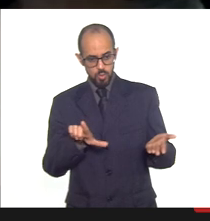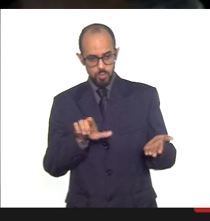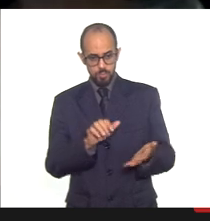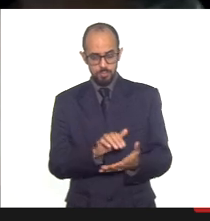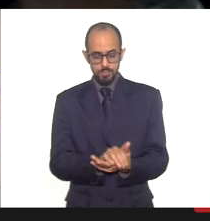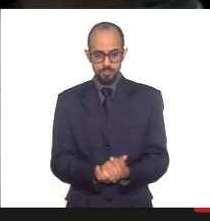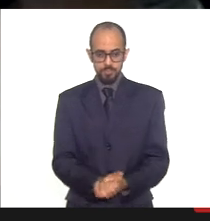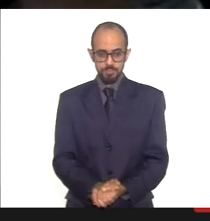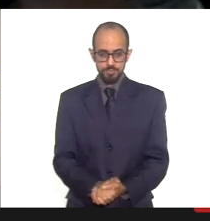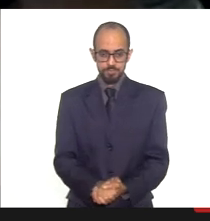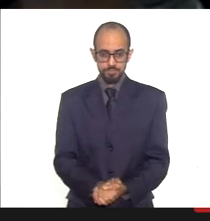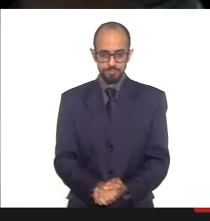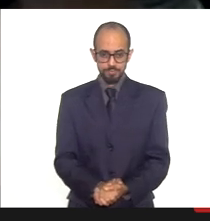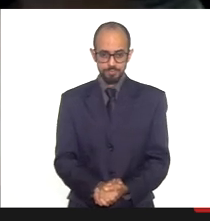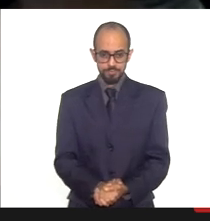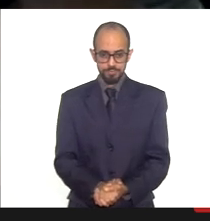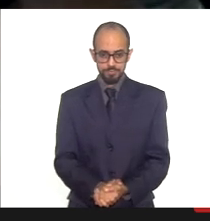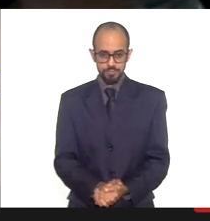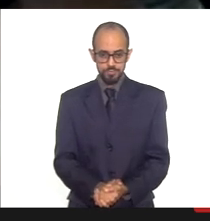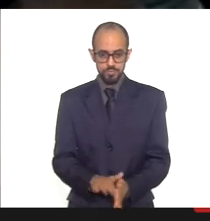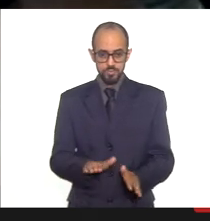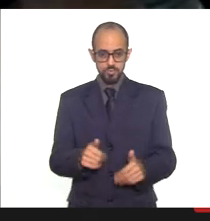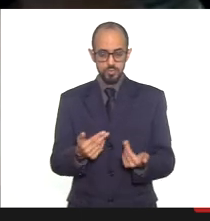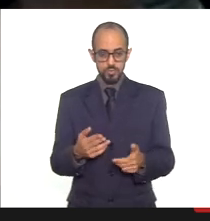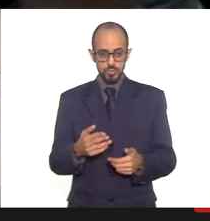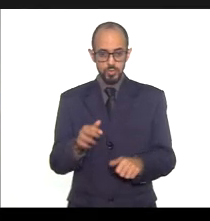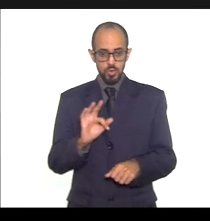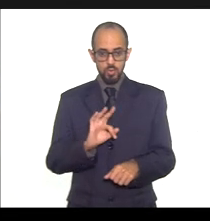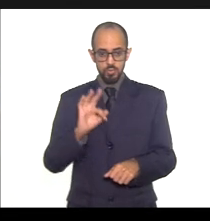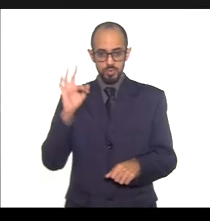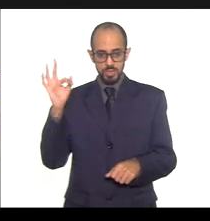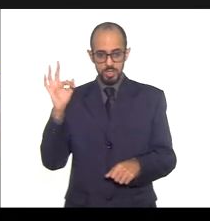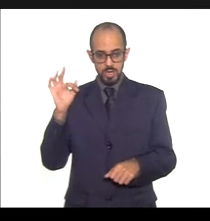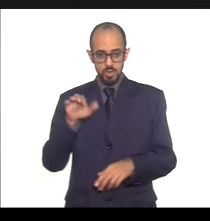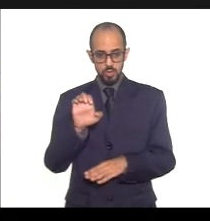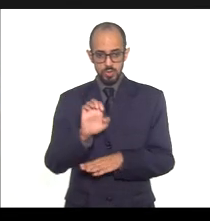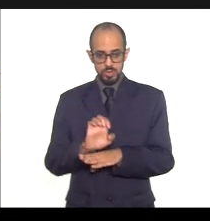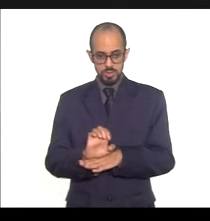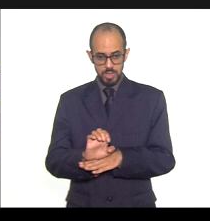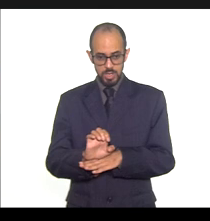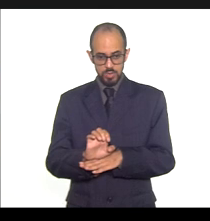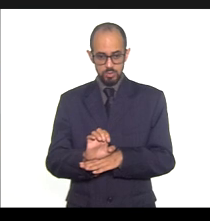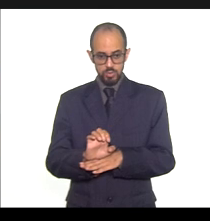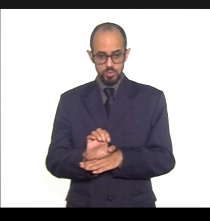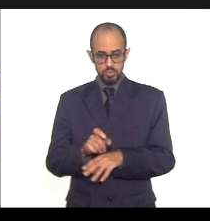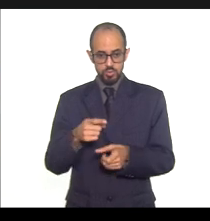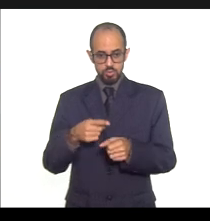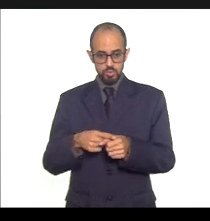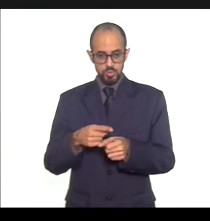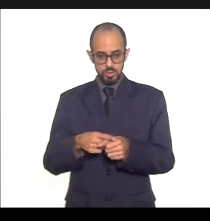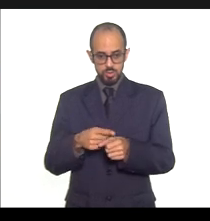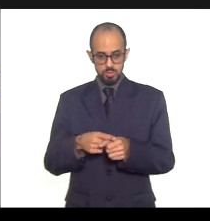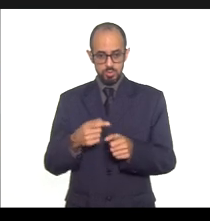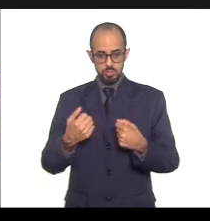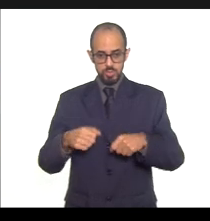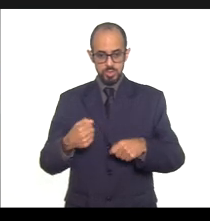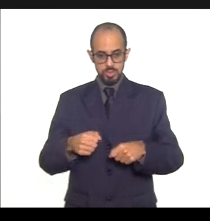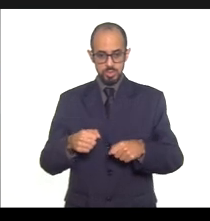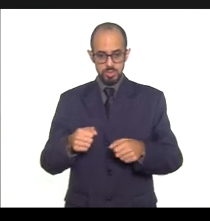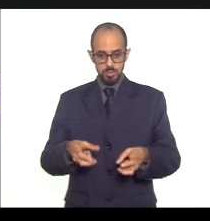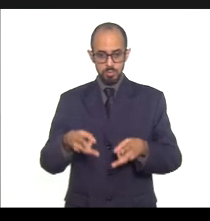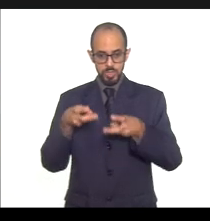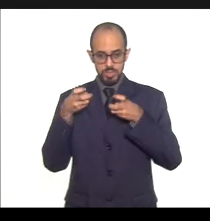doutora. A União, os Estados, o Distrito Federal e os municípios deverão comprovar a